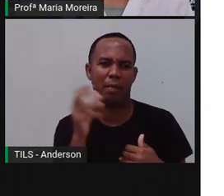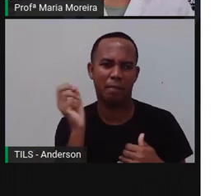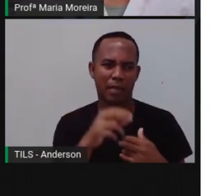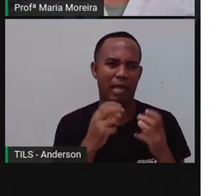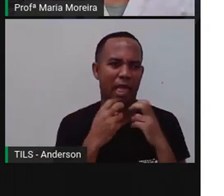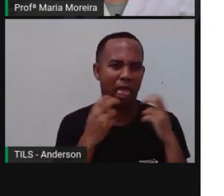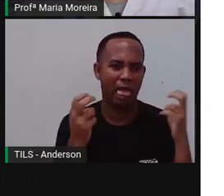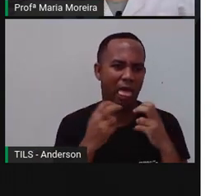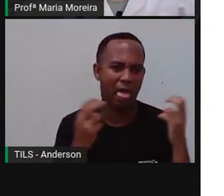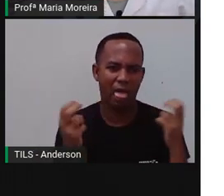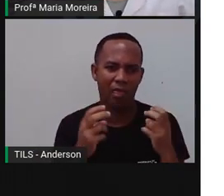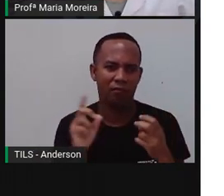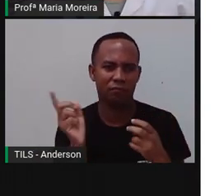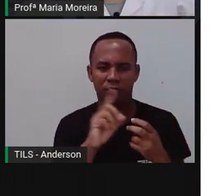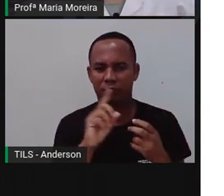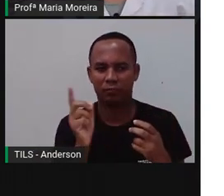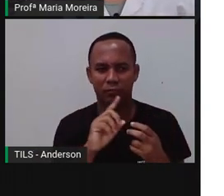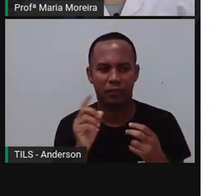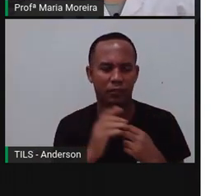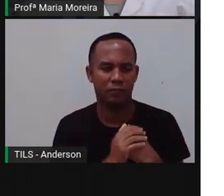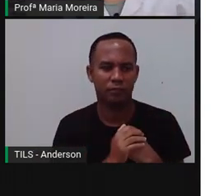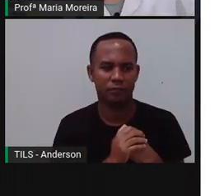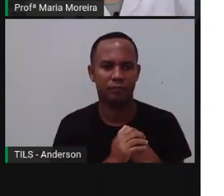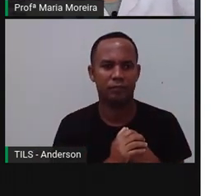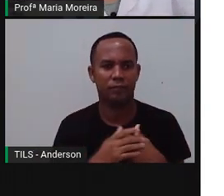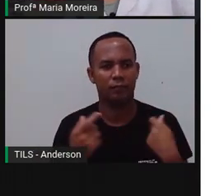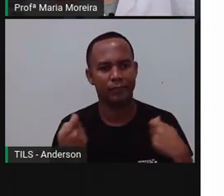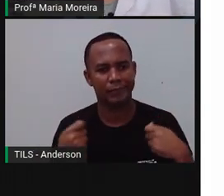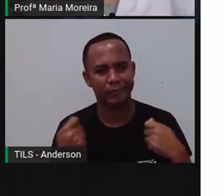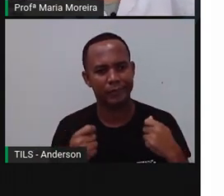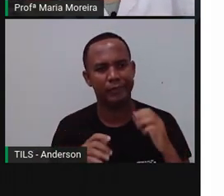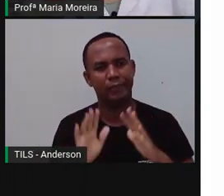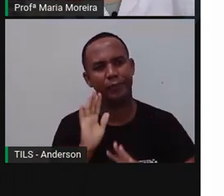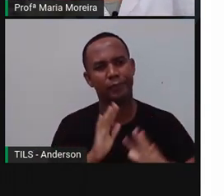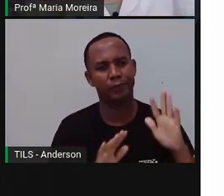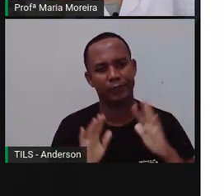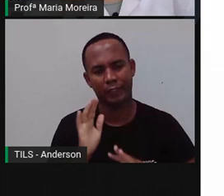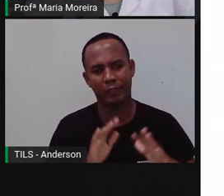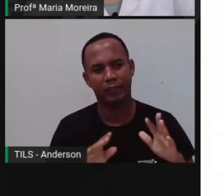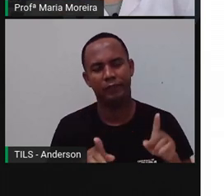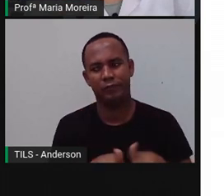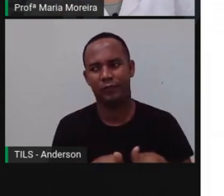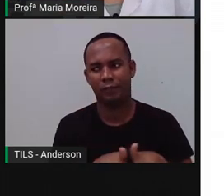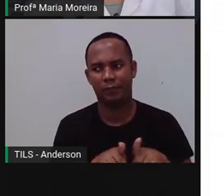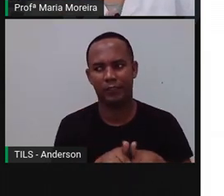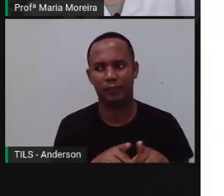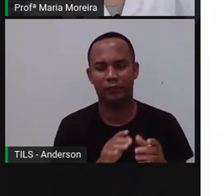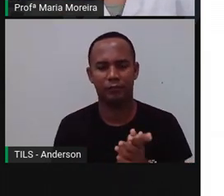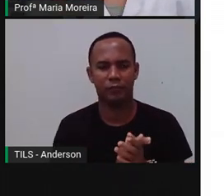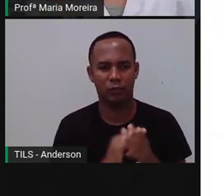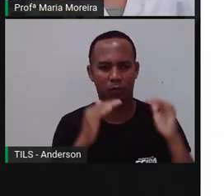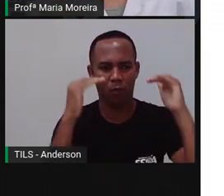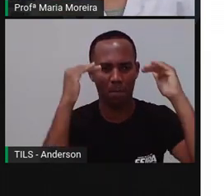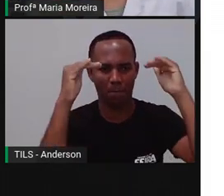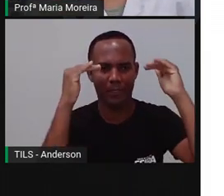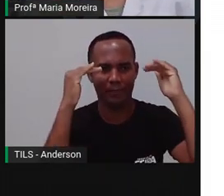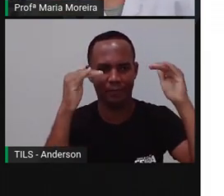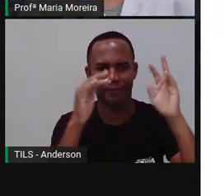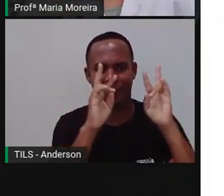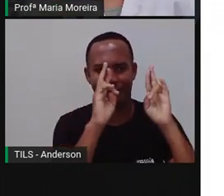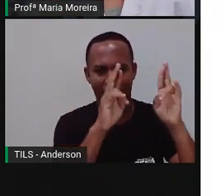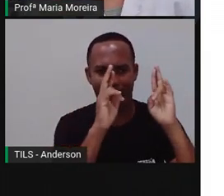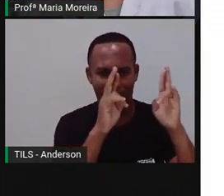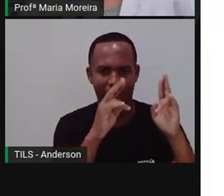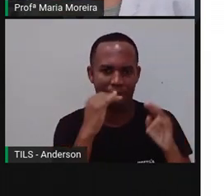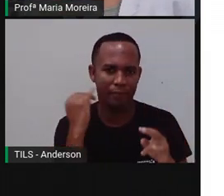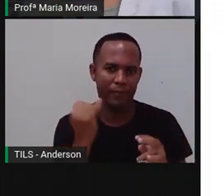gritar nos corredores. E aí, é certo? Não, porque até o professor, ele precisa o quê? Obedecer as regras da